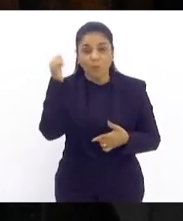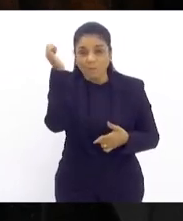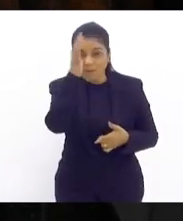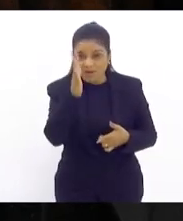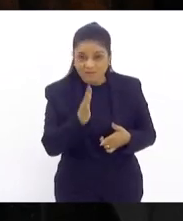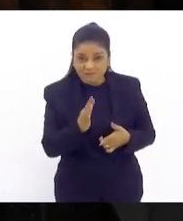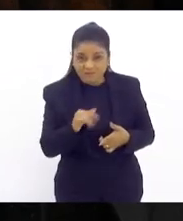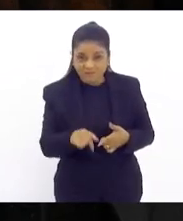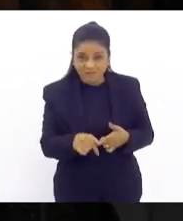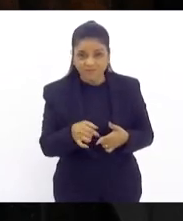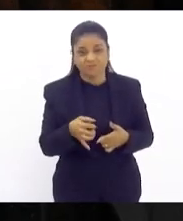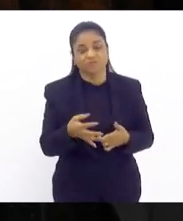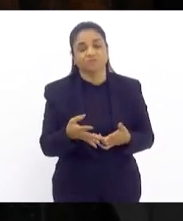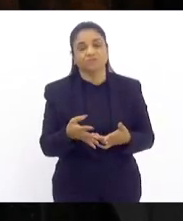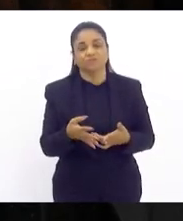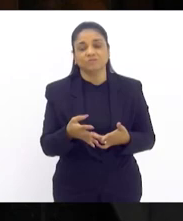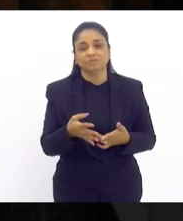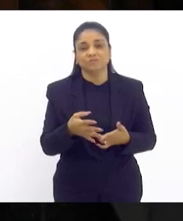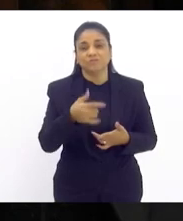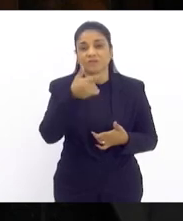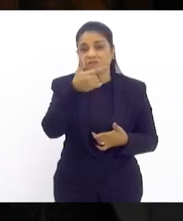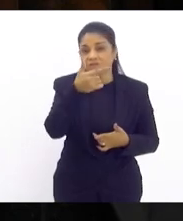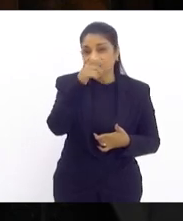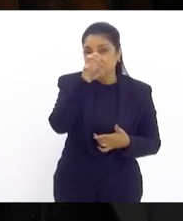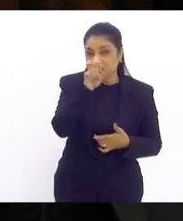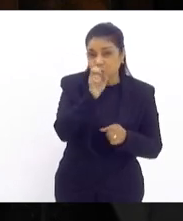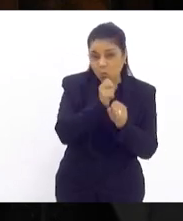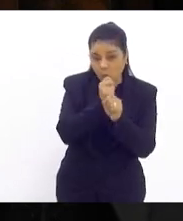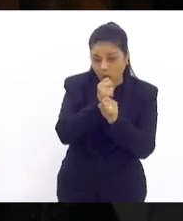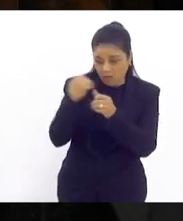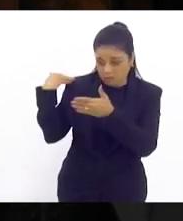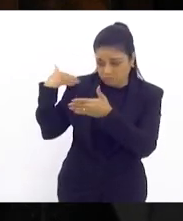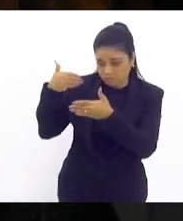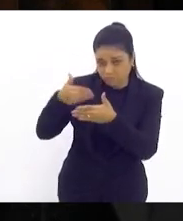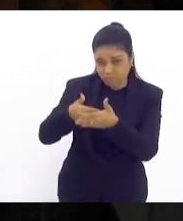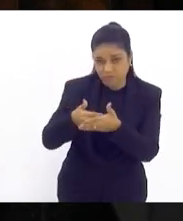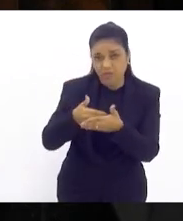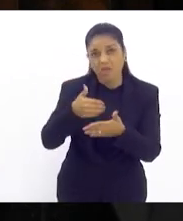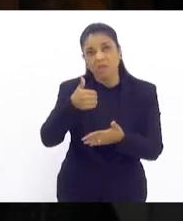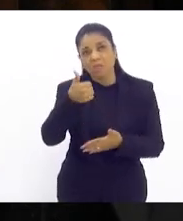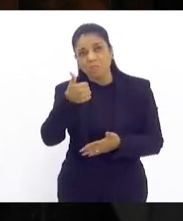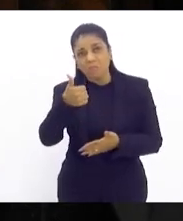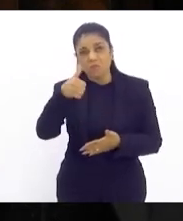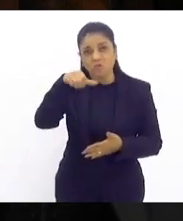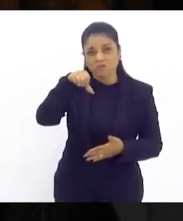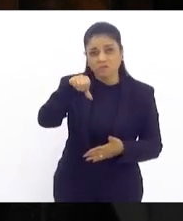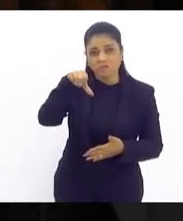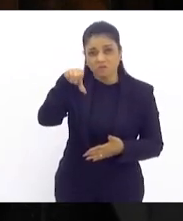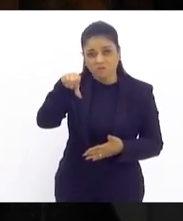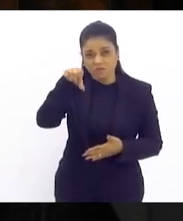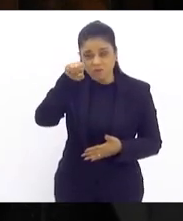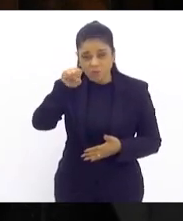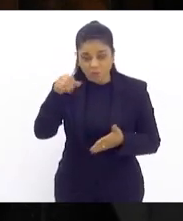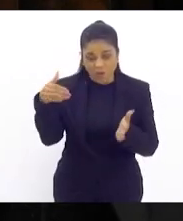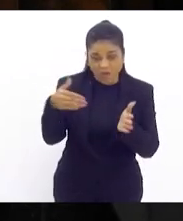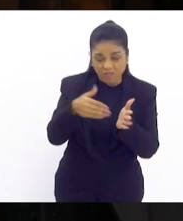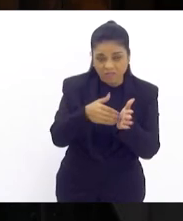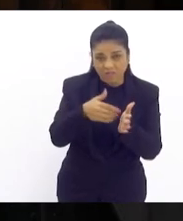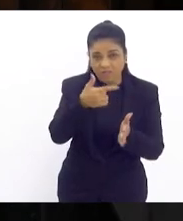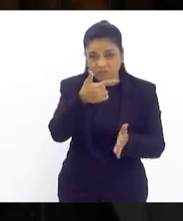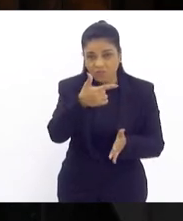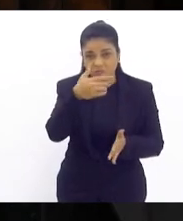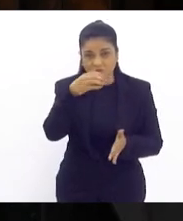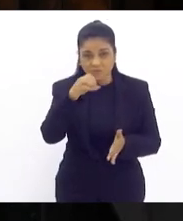nos últimos 25 anos de 1998 a 2022